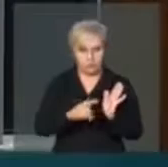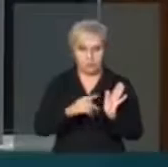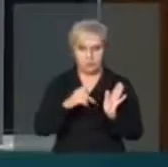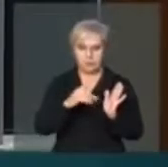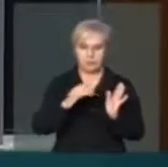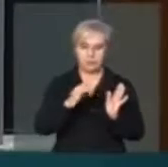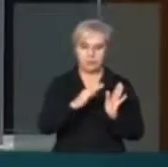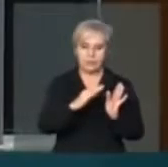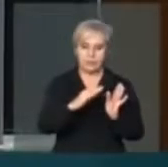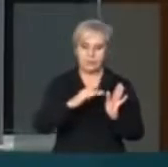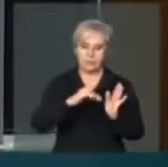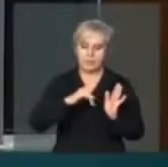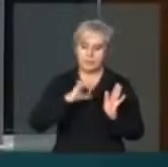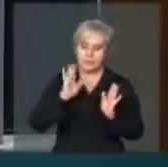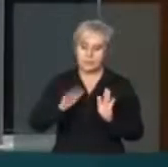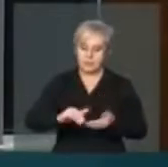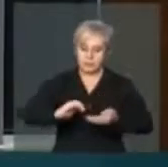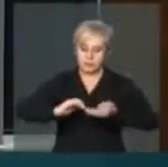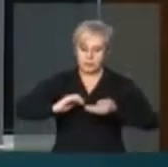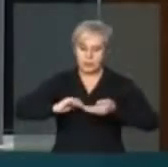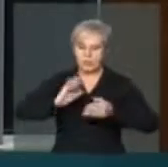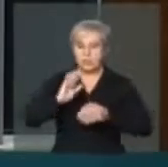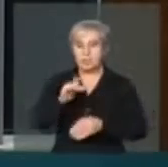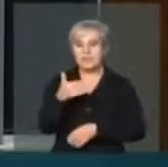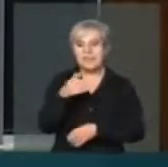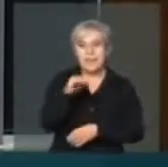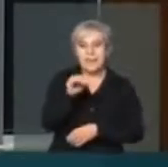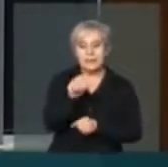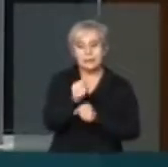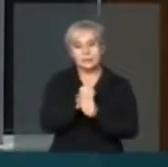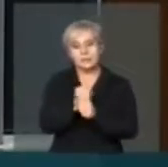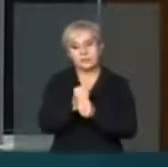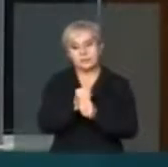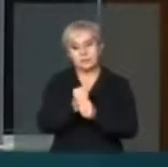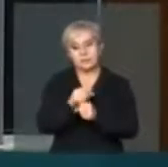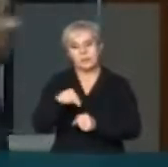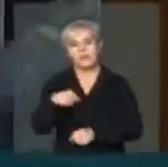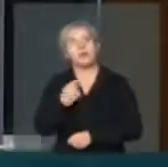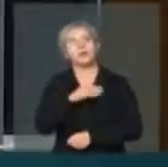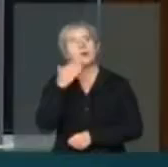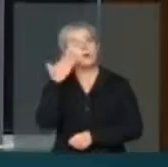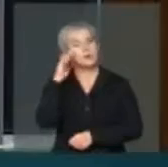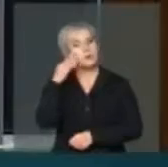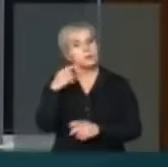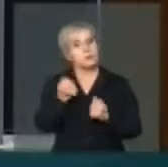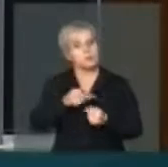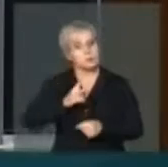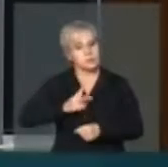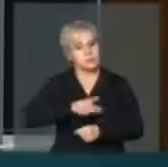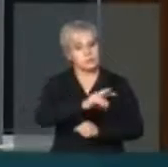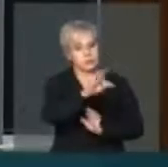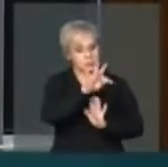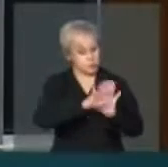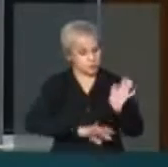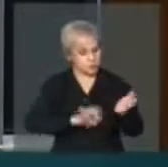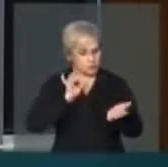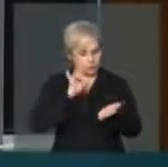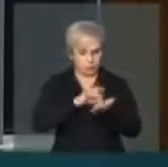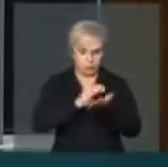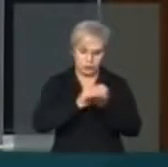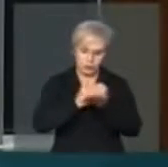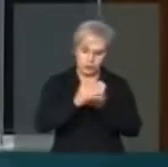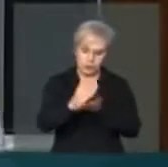uma PEC que tramita no Congresso Nacional há dez anos. E nós entendemos que é necessário manter o texto original advindo